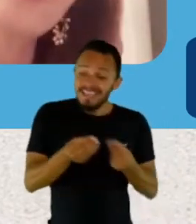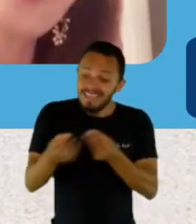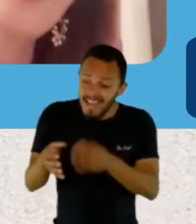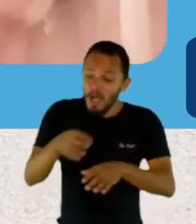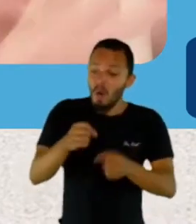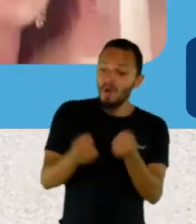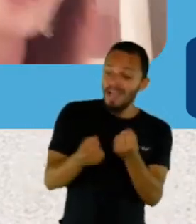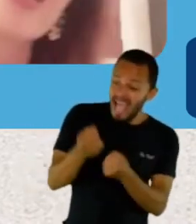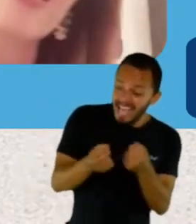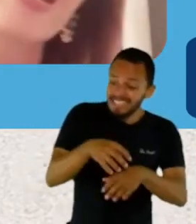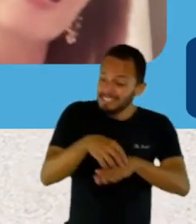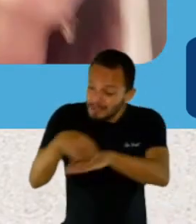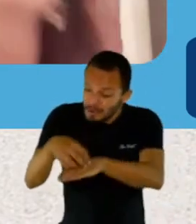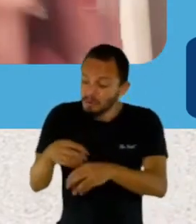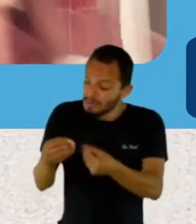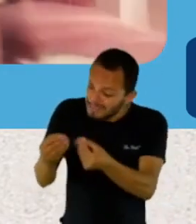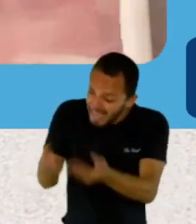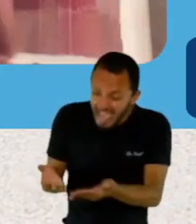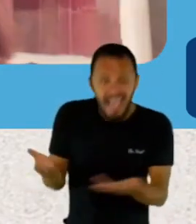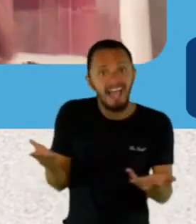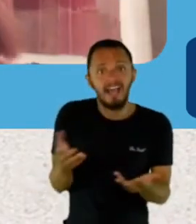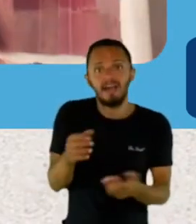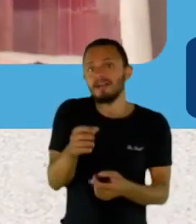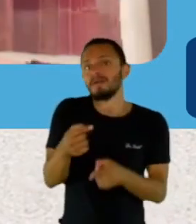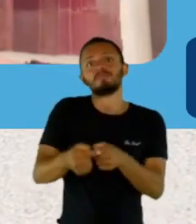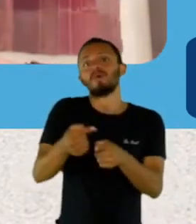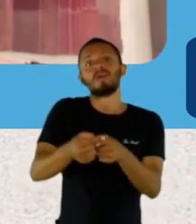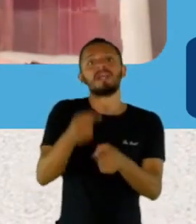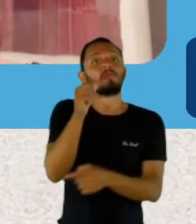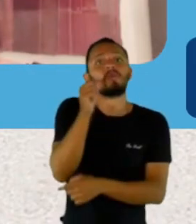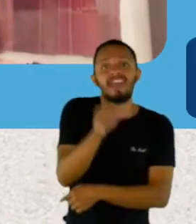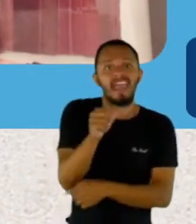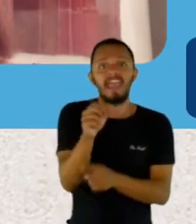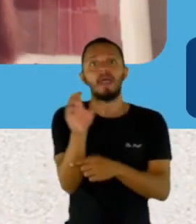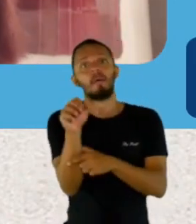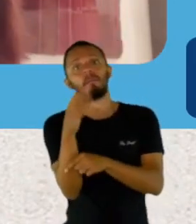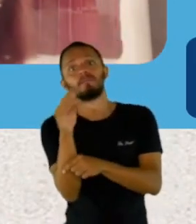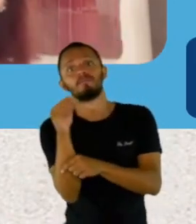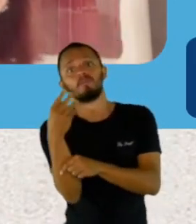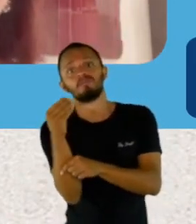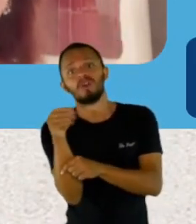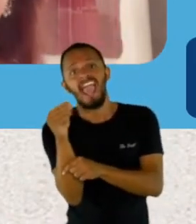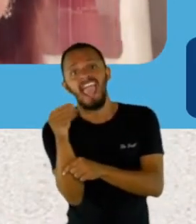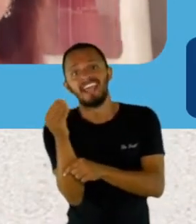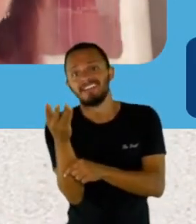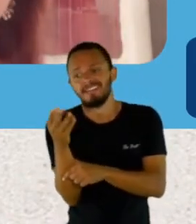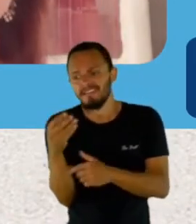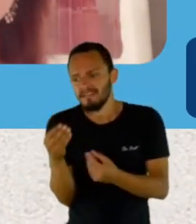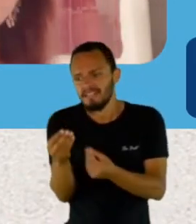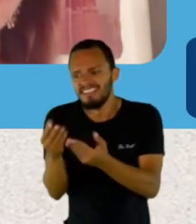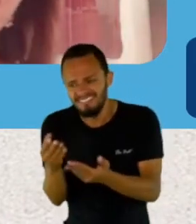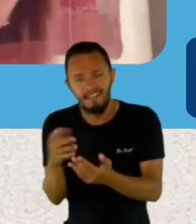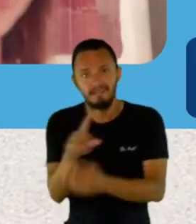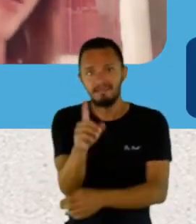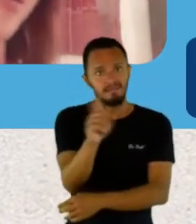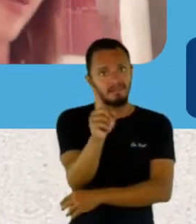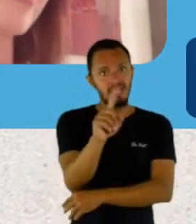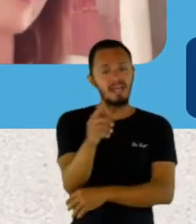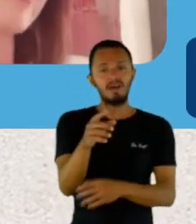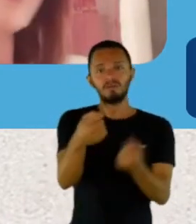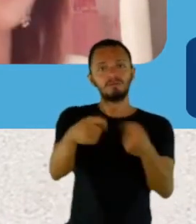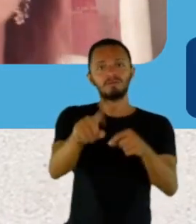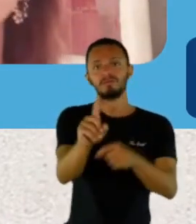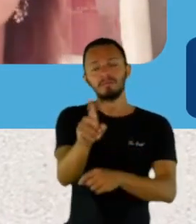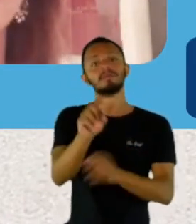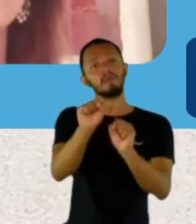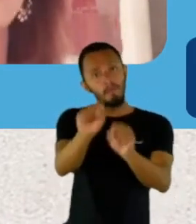homem tem que trabalhar, o homem tem que ganhar carrinho e a menina tem que ganhar boneca? Você imagina, as mulheres, na minha época e